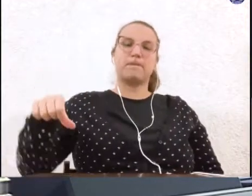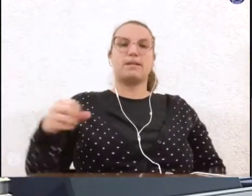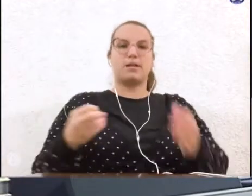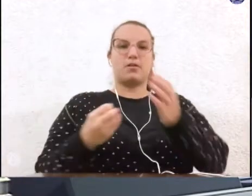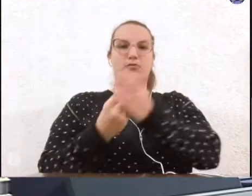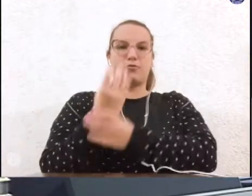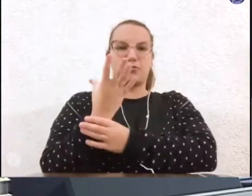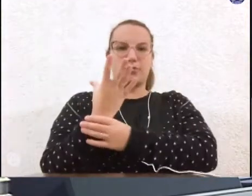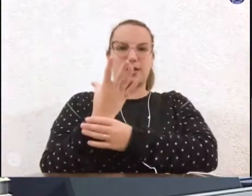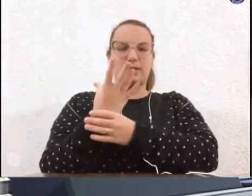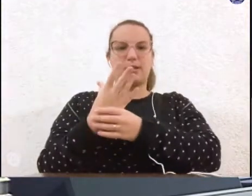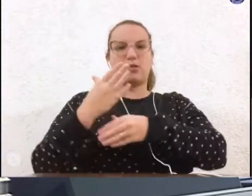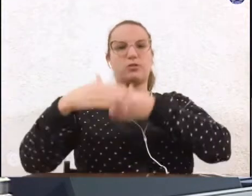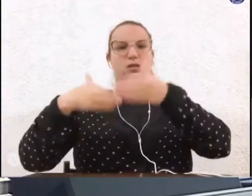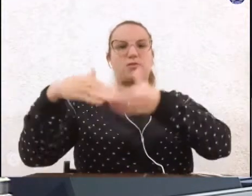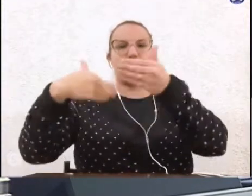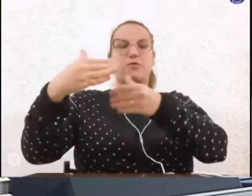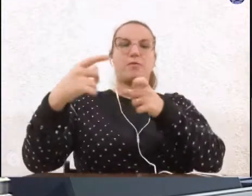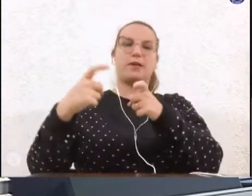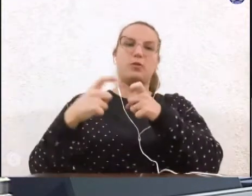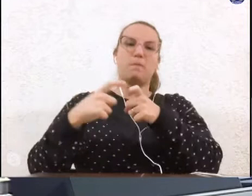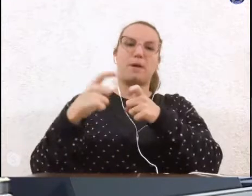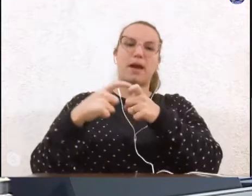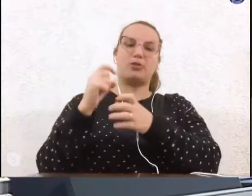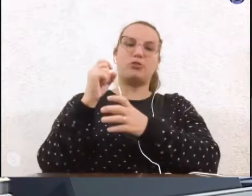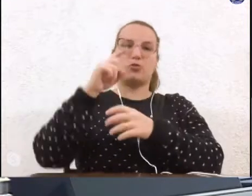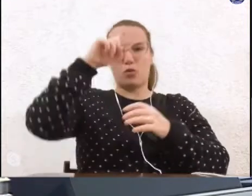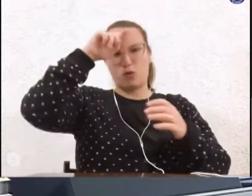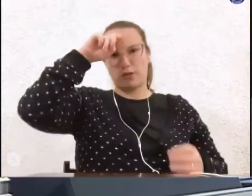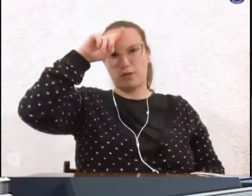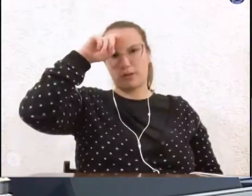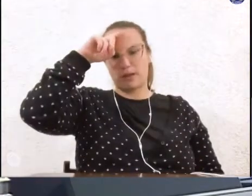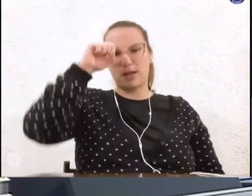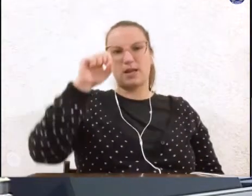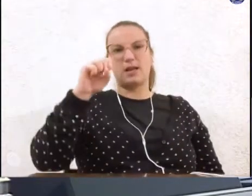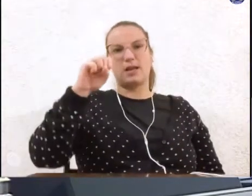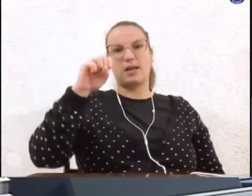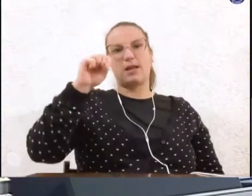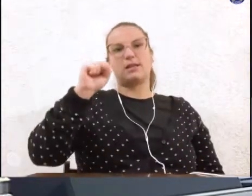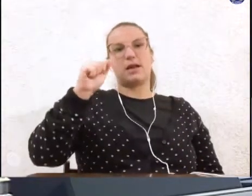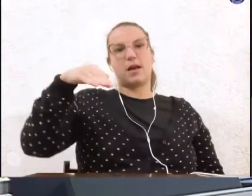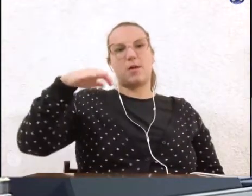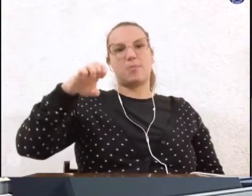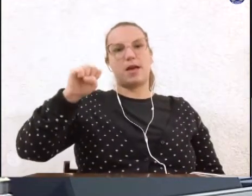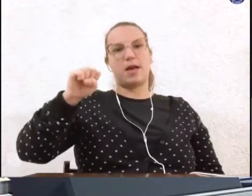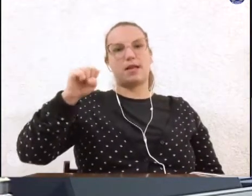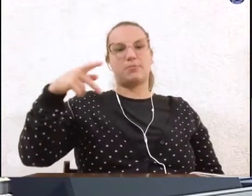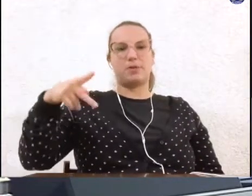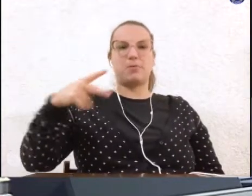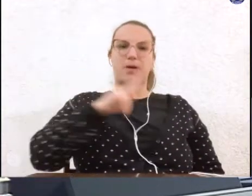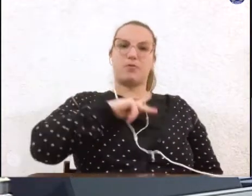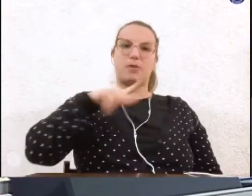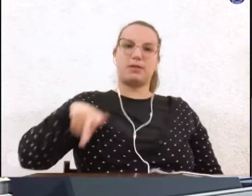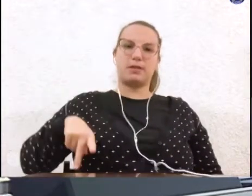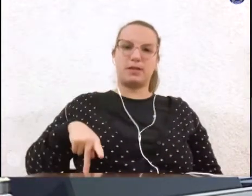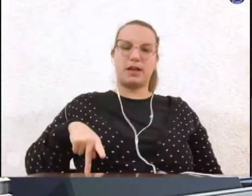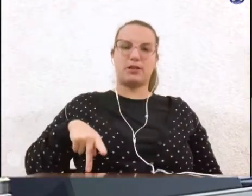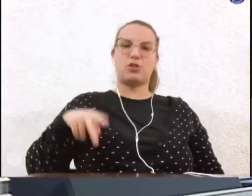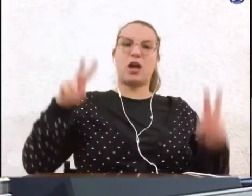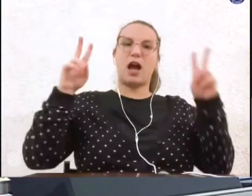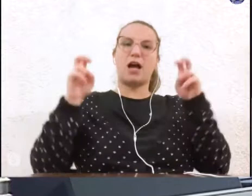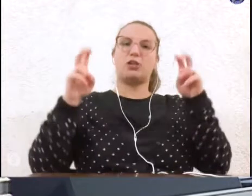para o Desenvolvimento Médico e Hospitalar, FAMESP, para o presidente. Assunto,